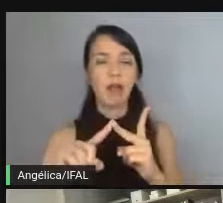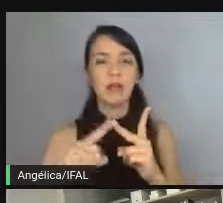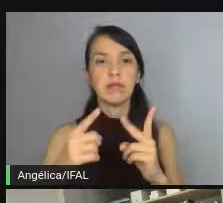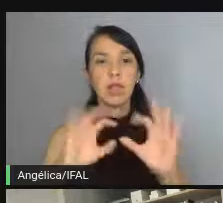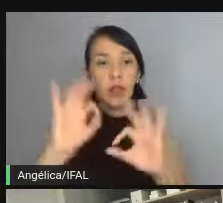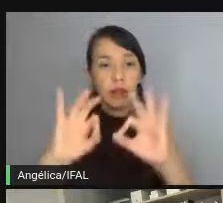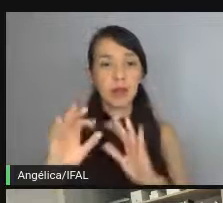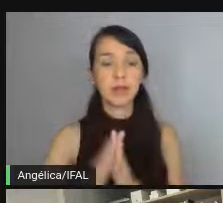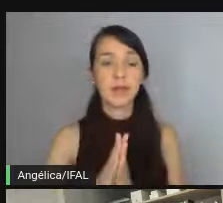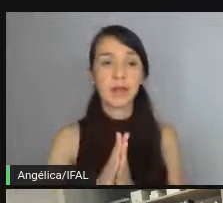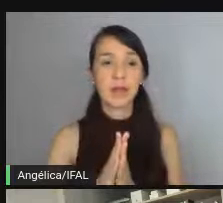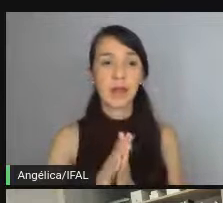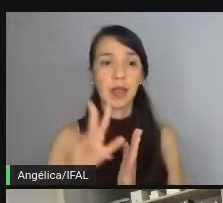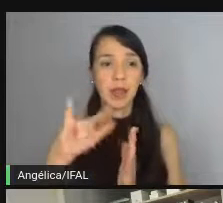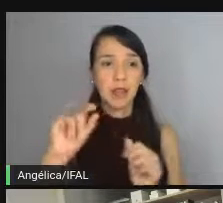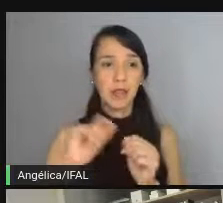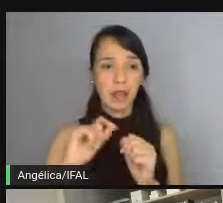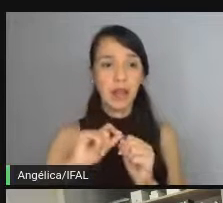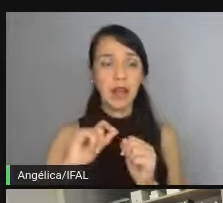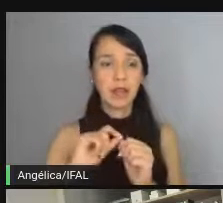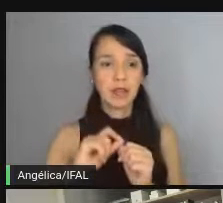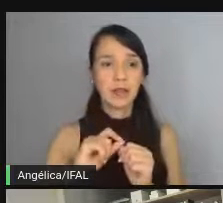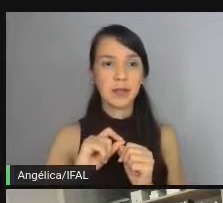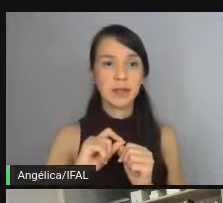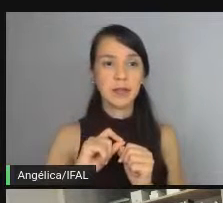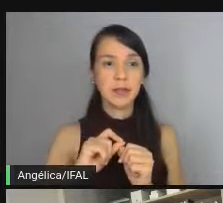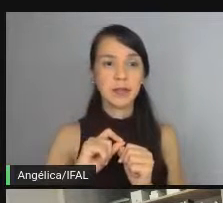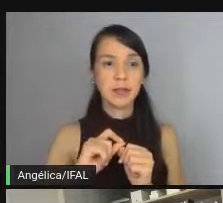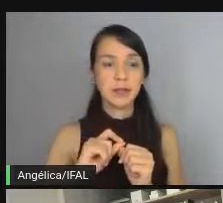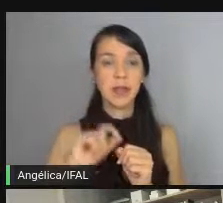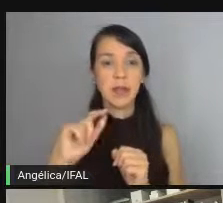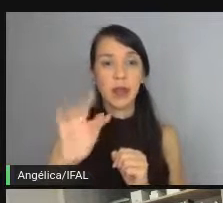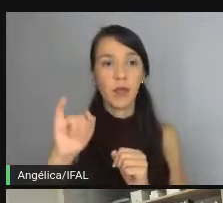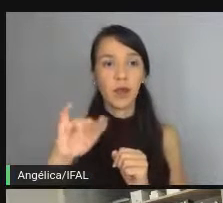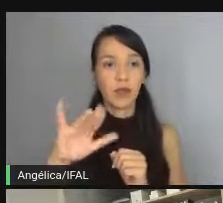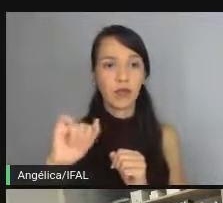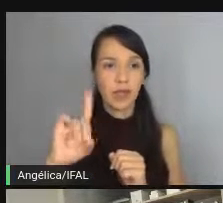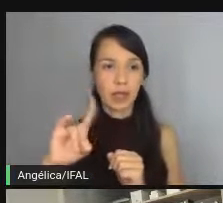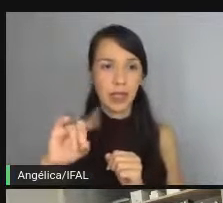vai fazer um mapa mental daqui a pouco para uma funcionalidade.